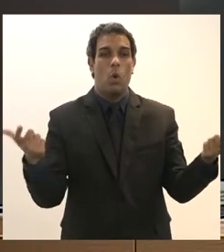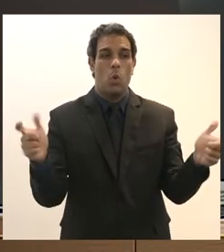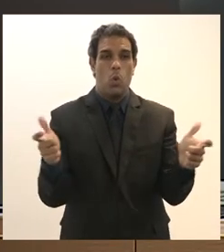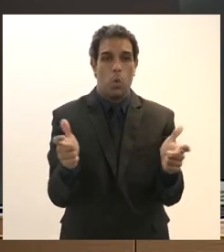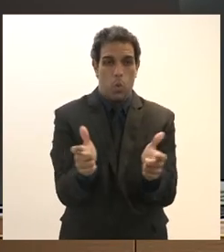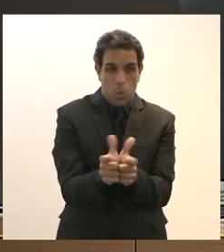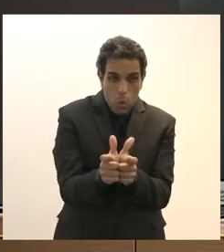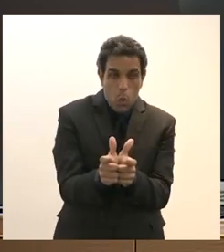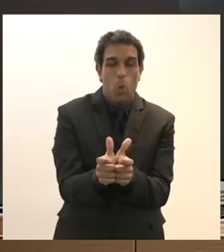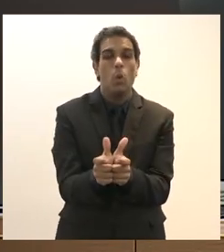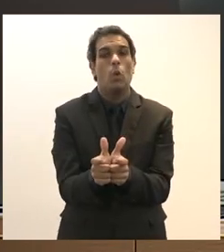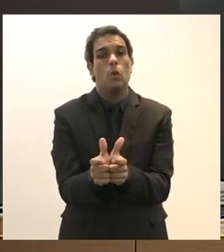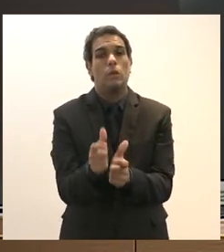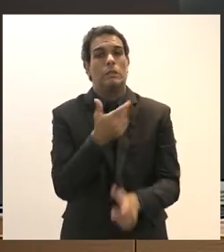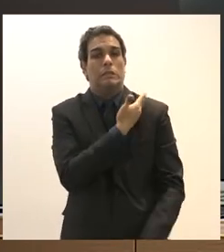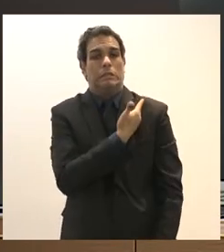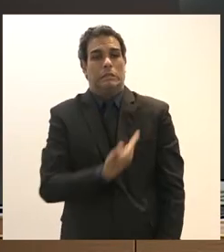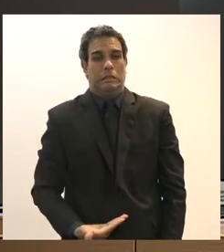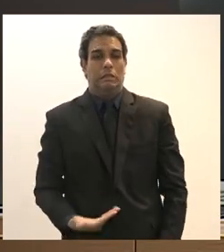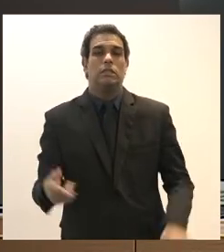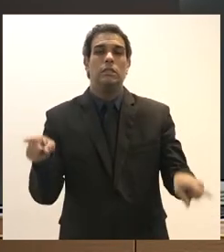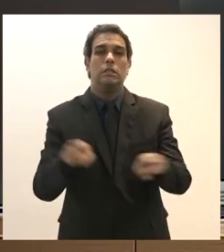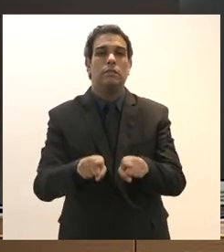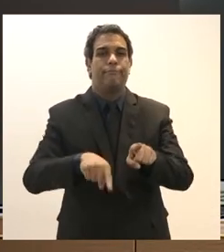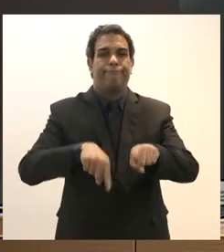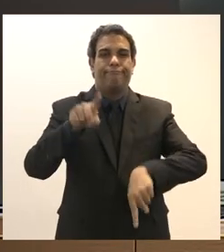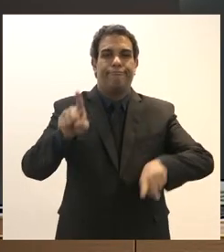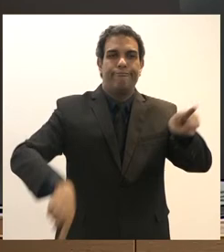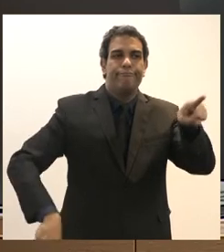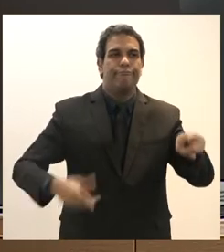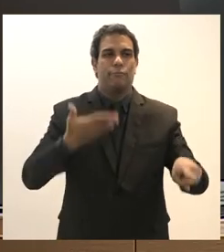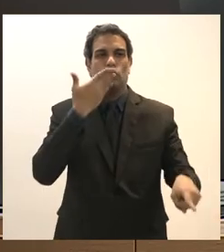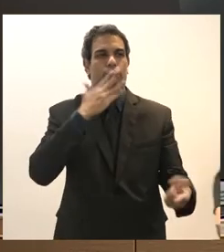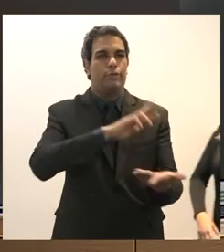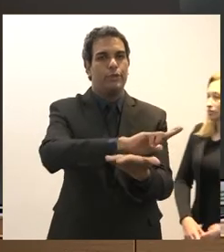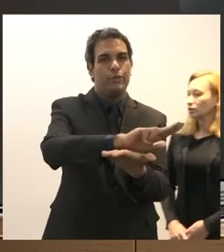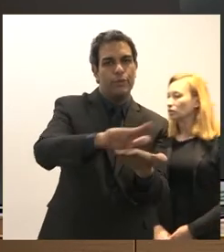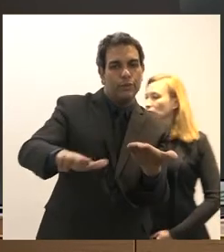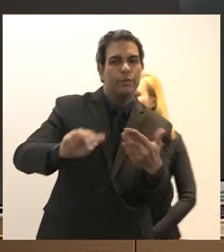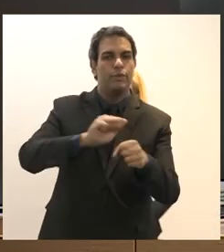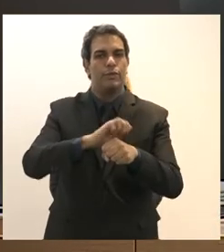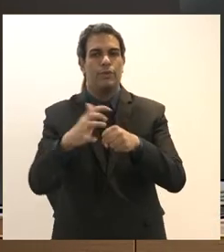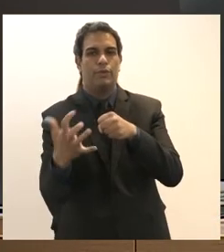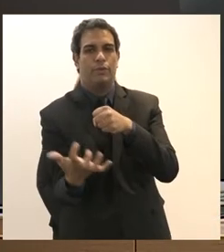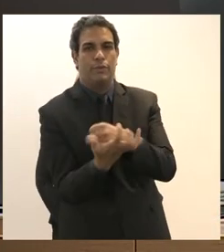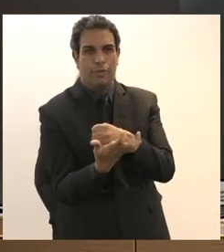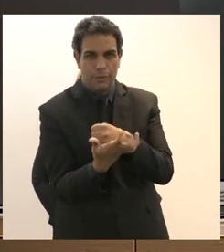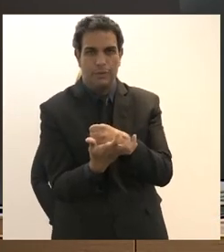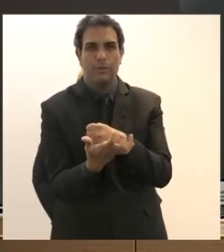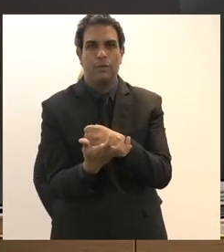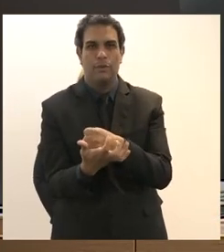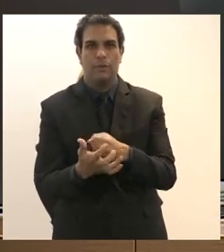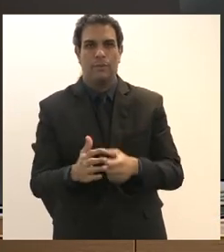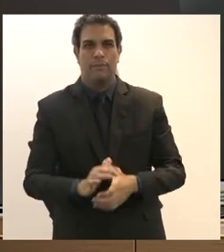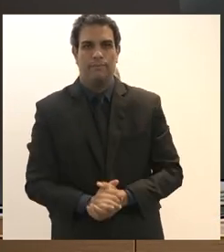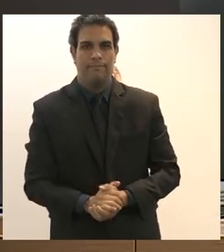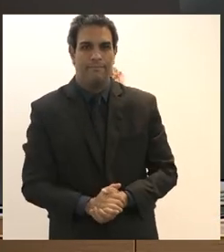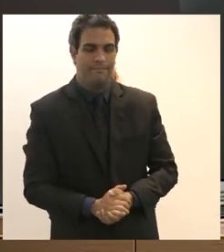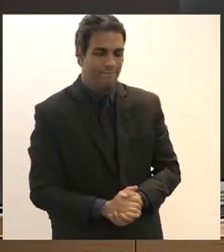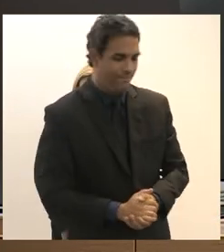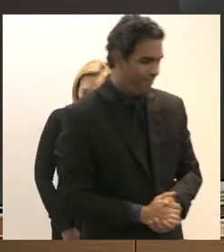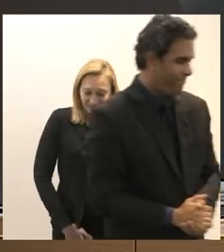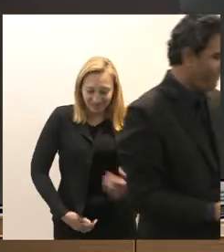mas com várias ameaças é variante delta variante não sei o um monte de variante e a gente